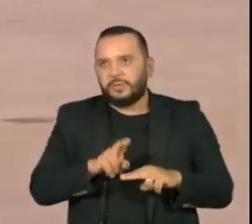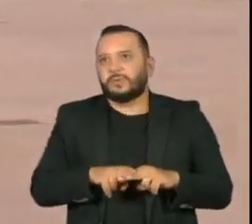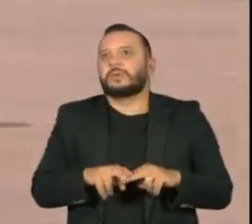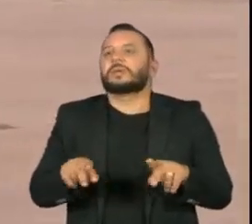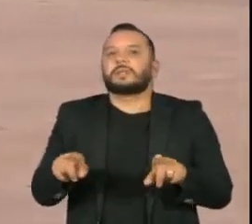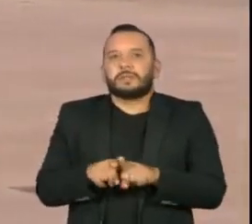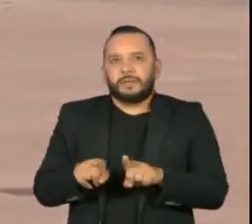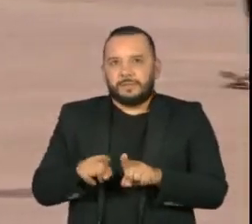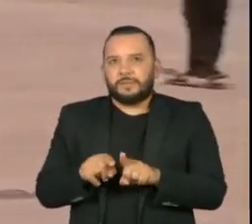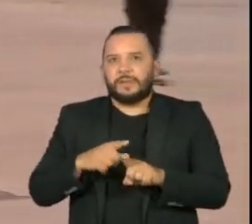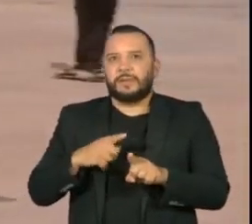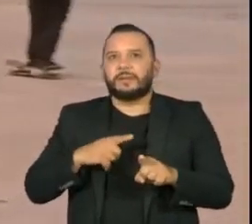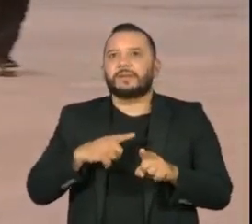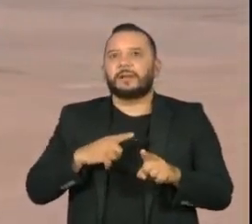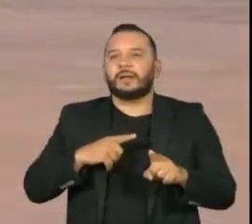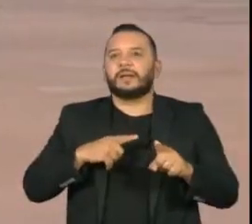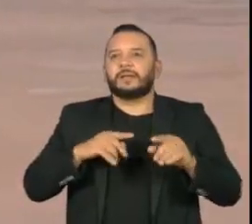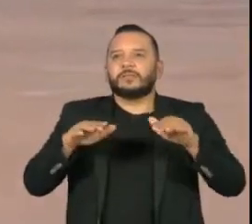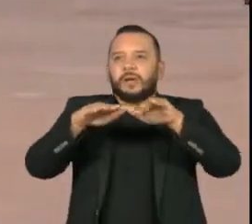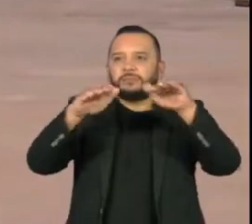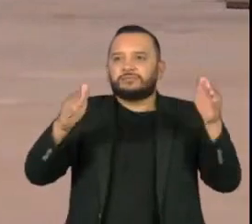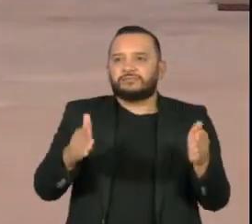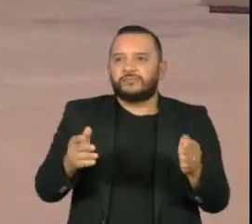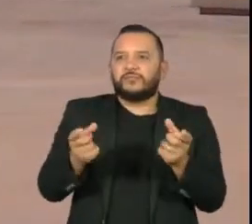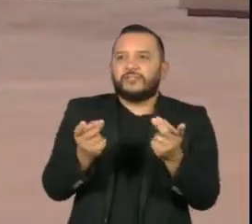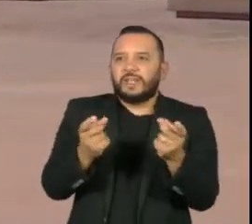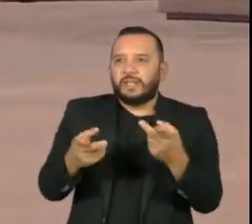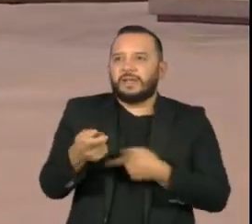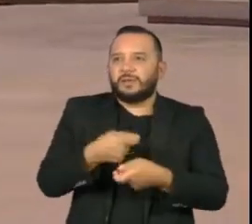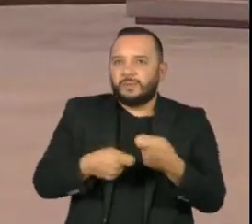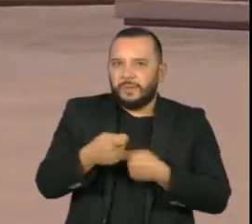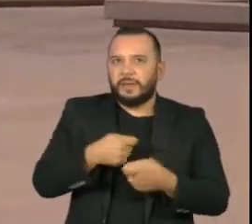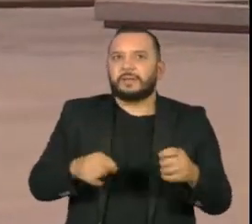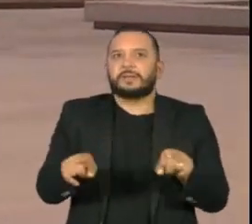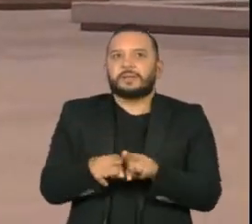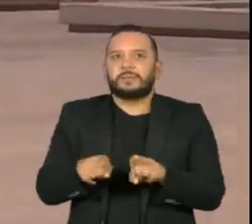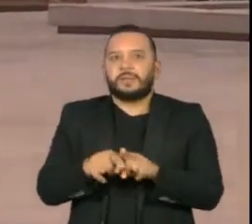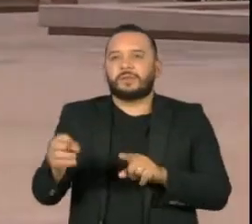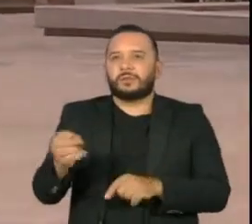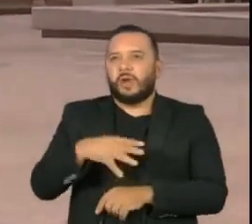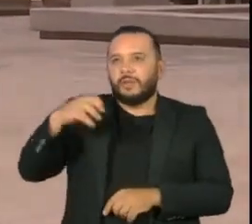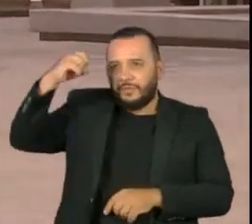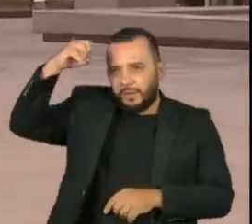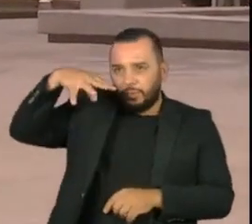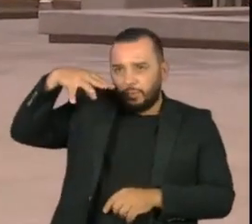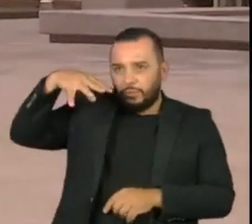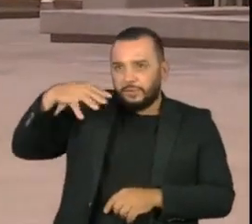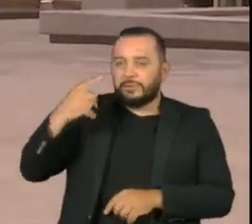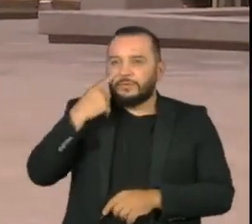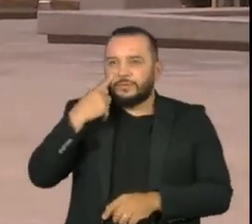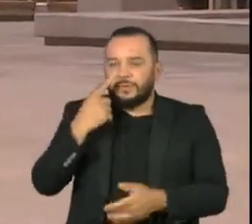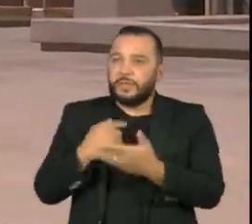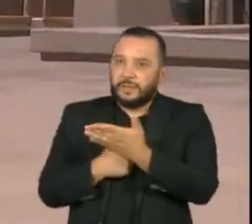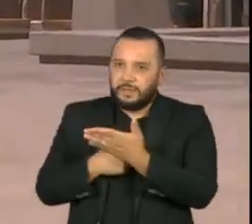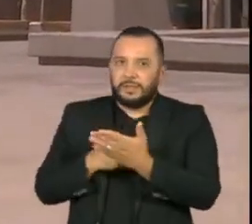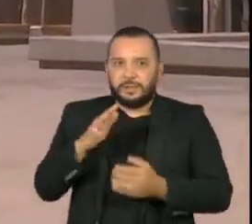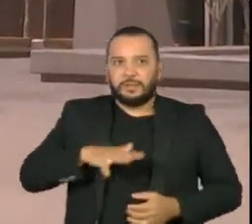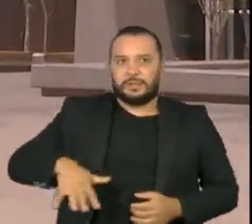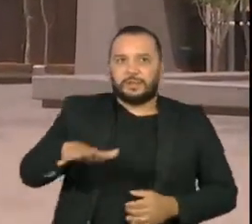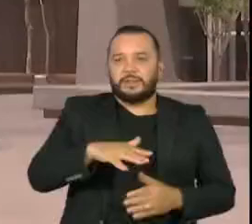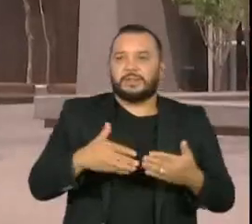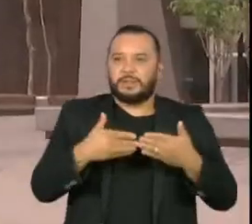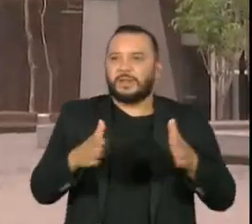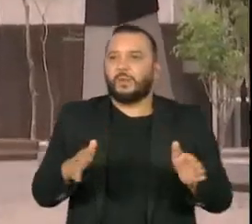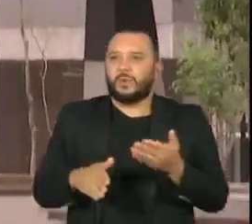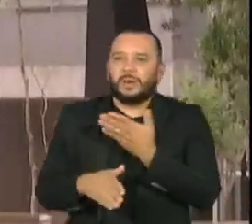quiosques que ainda não foram inaugurados e também uma nova iluminação. Essa praça que o Vale já tinha sido inaugurada